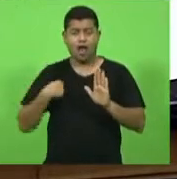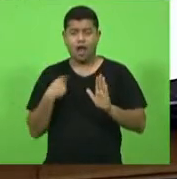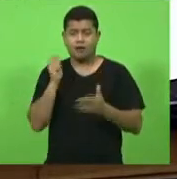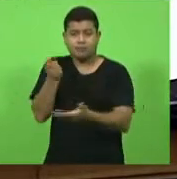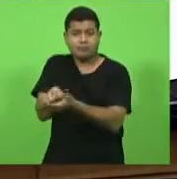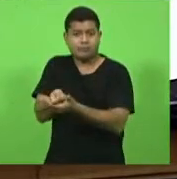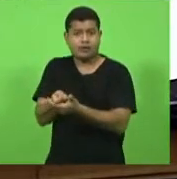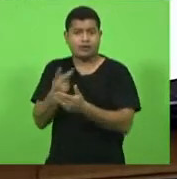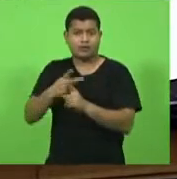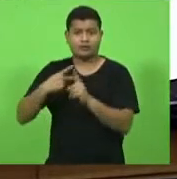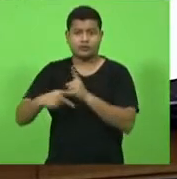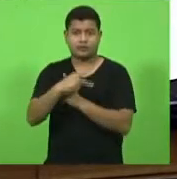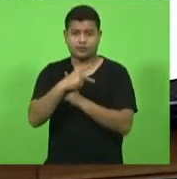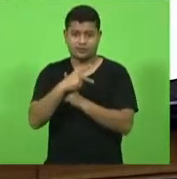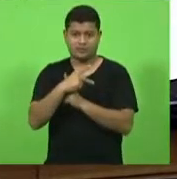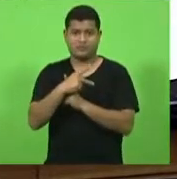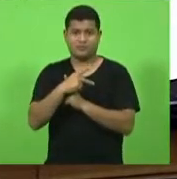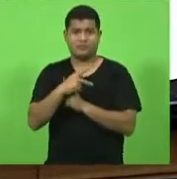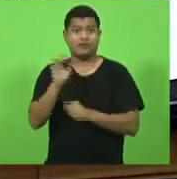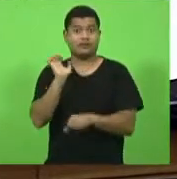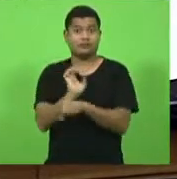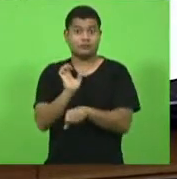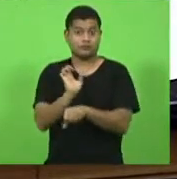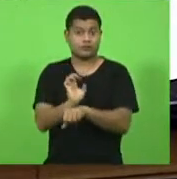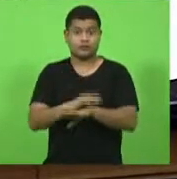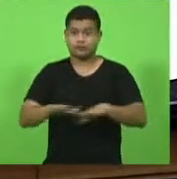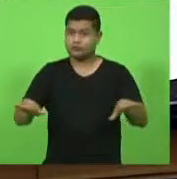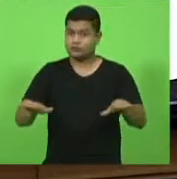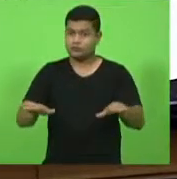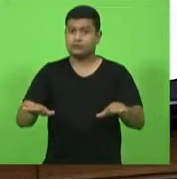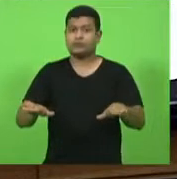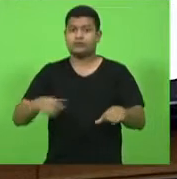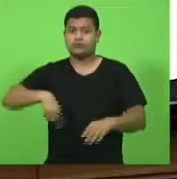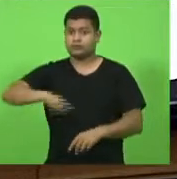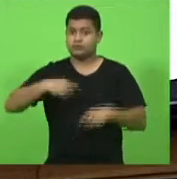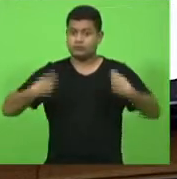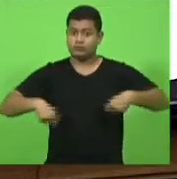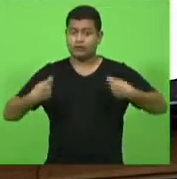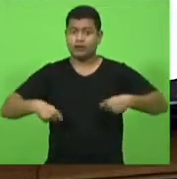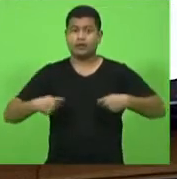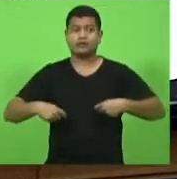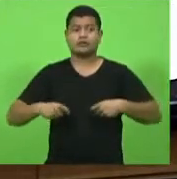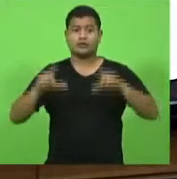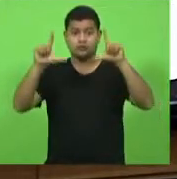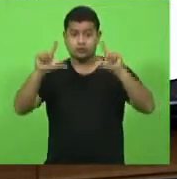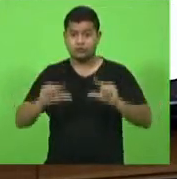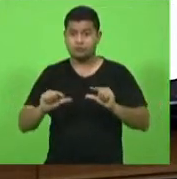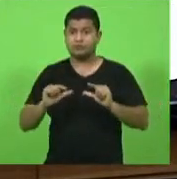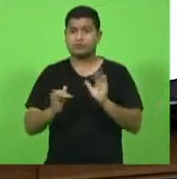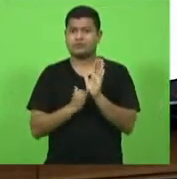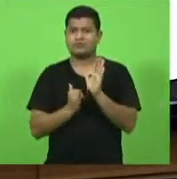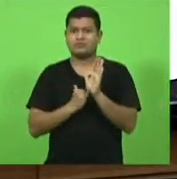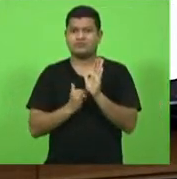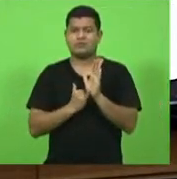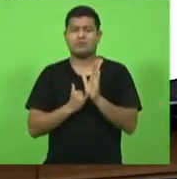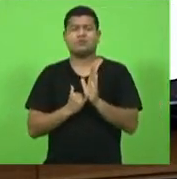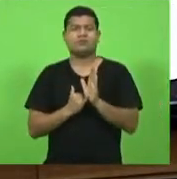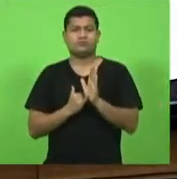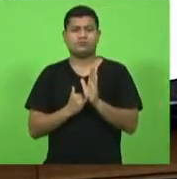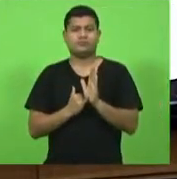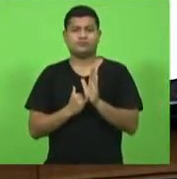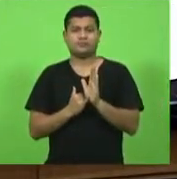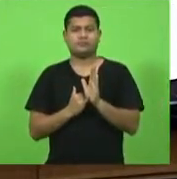a previdência estadual nós temos que reduzir impostos seguramente essa é a minha bandeira